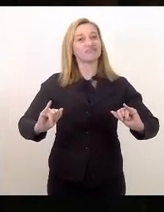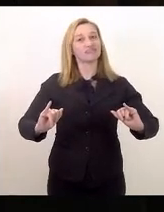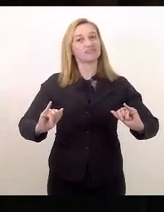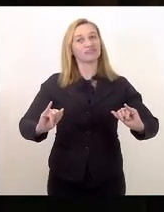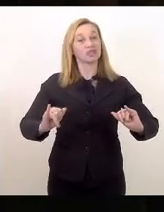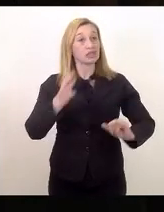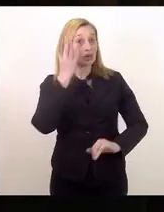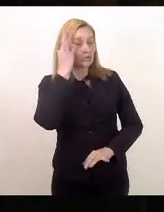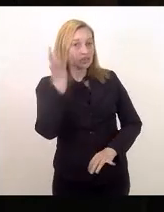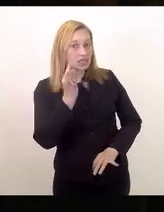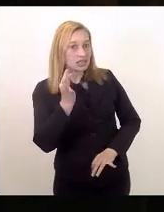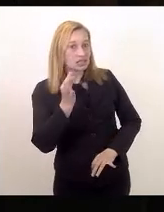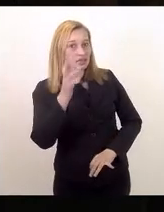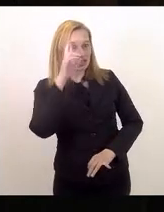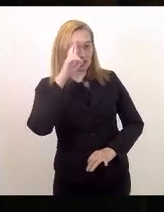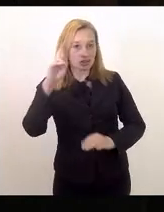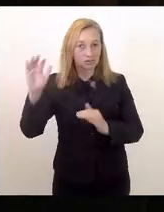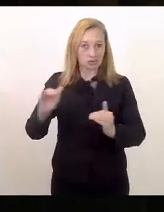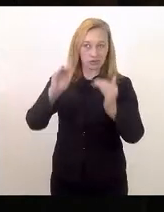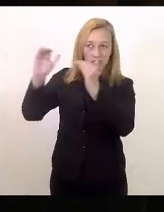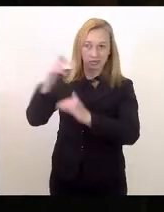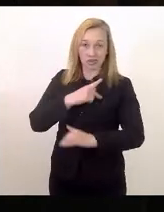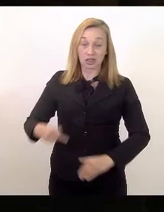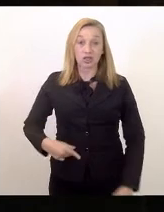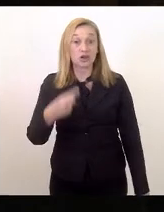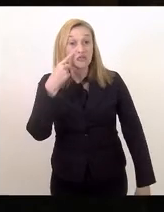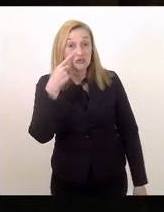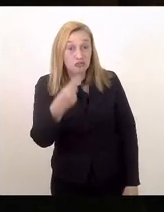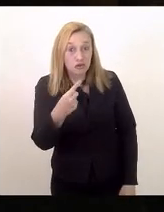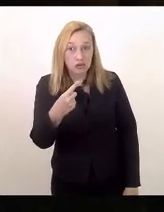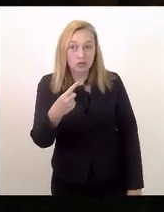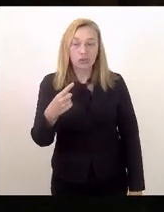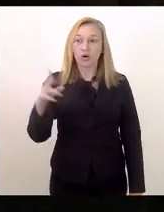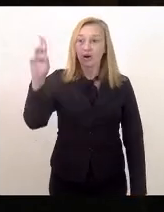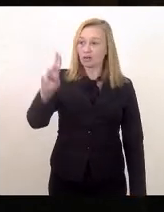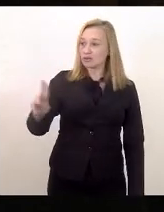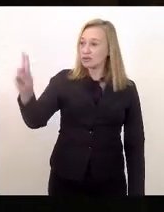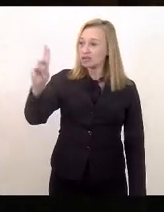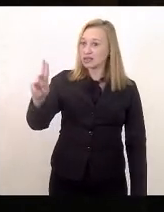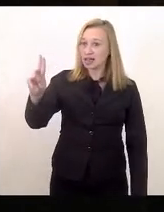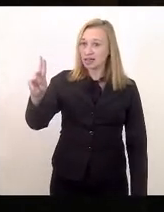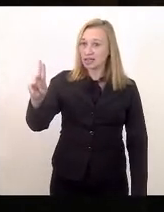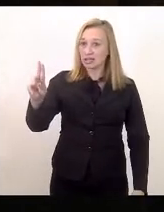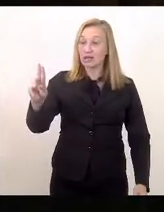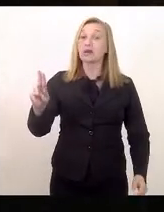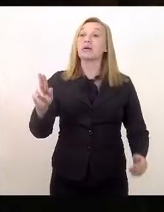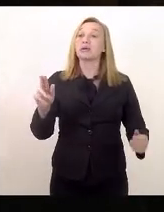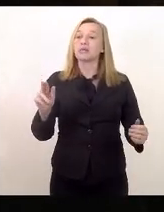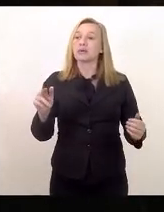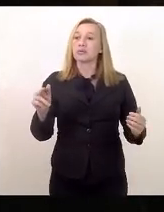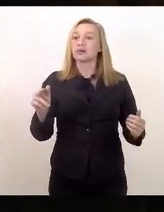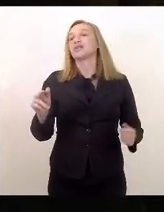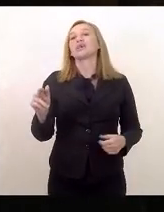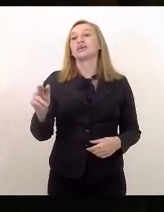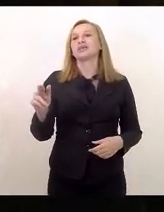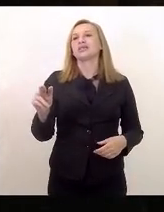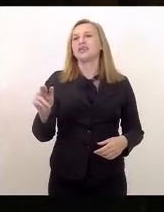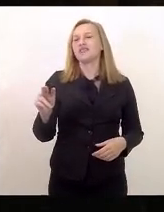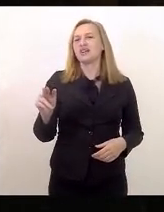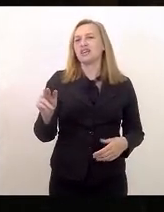viu, a universidade deveria ser para poucos. Quem disse isso